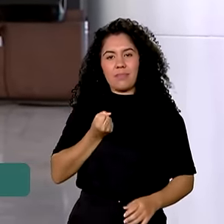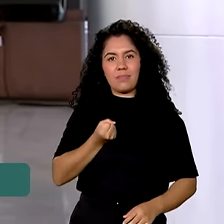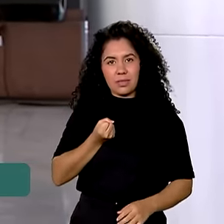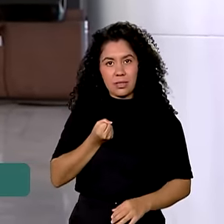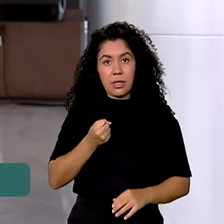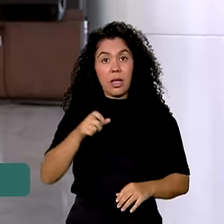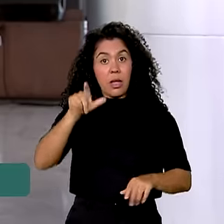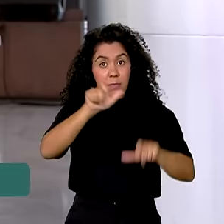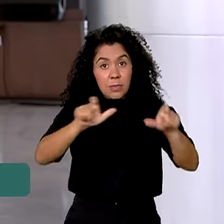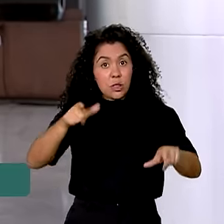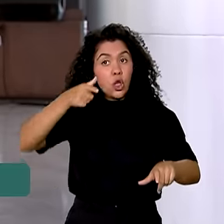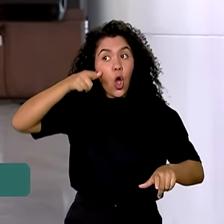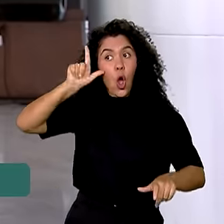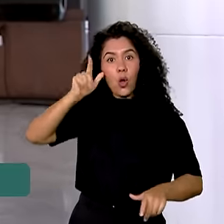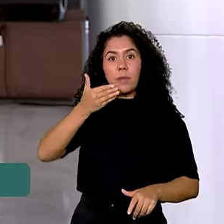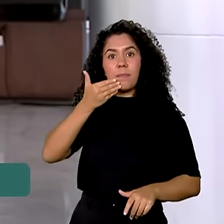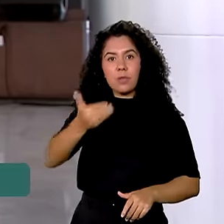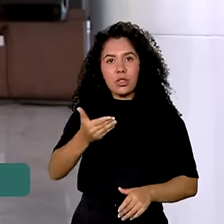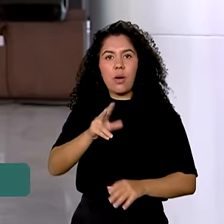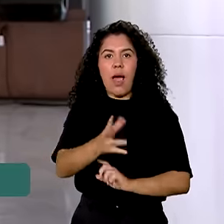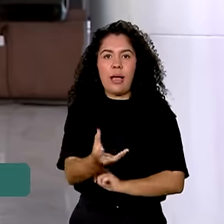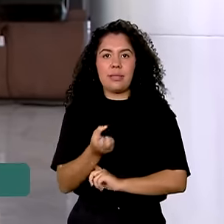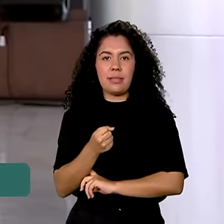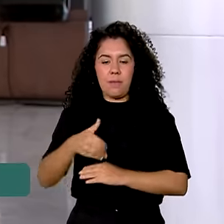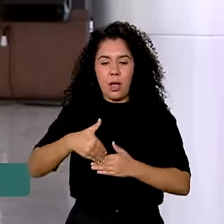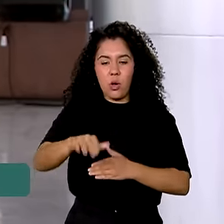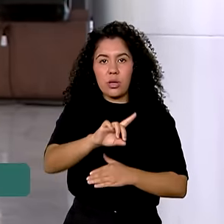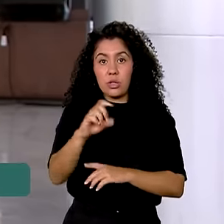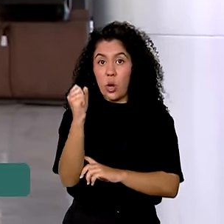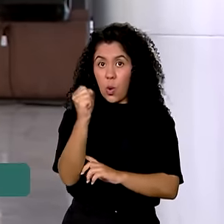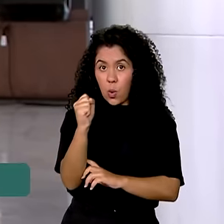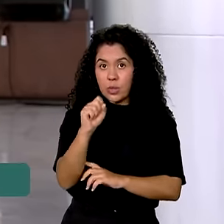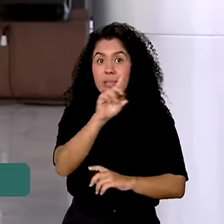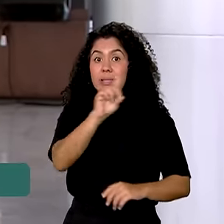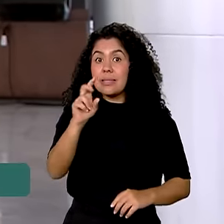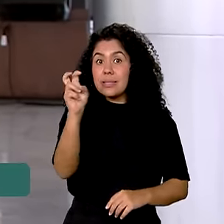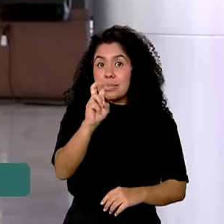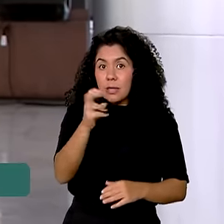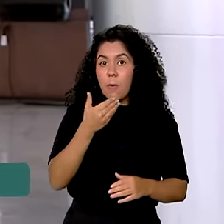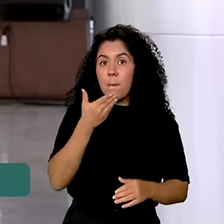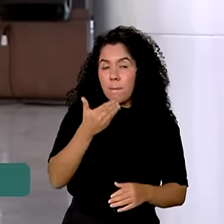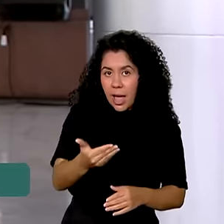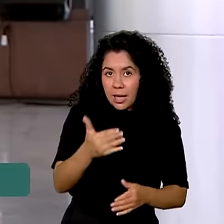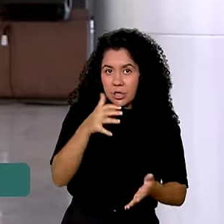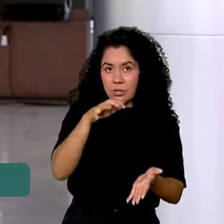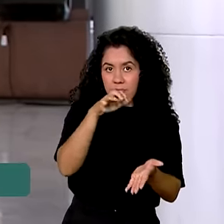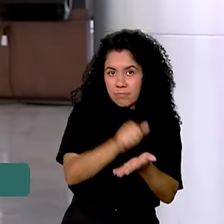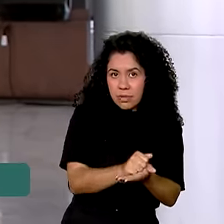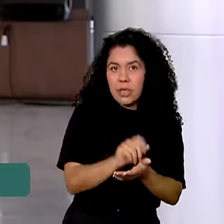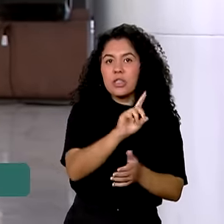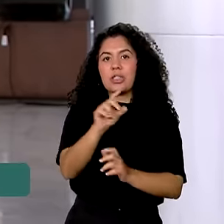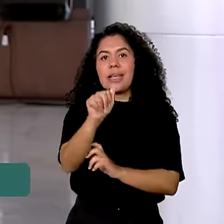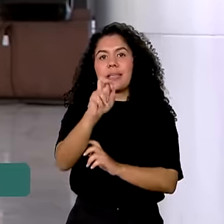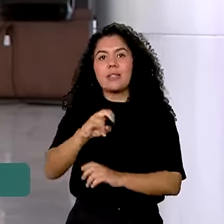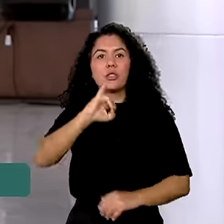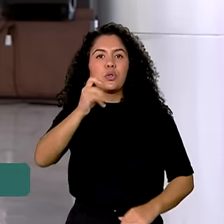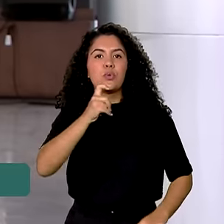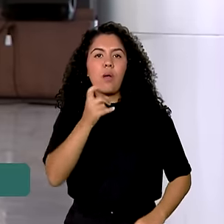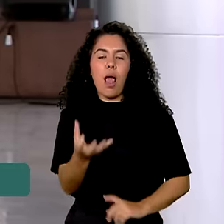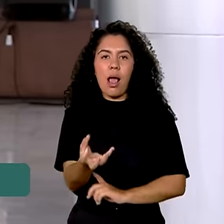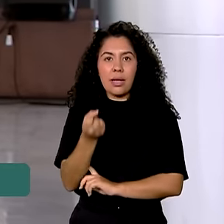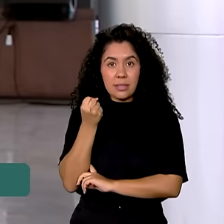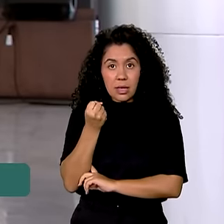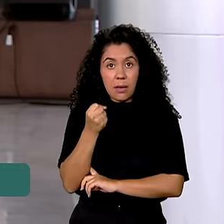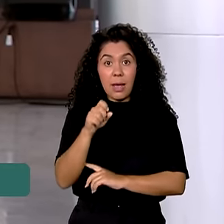até ontem vai receber no dia 8. Quem fizer até o dia 5 recebe no dia 15 de julho. Quem solicitar o